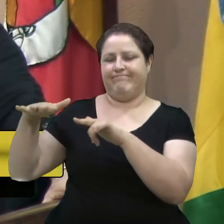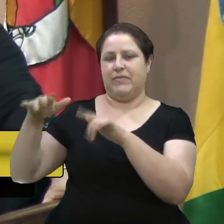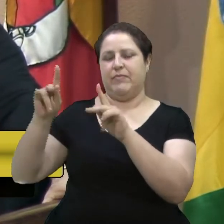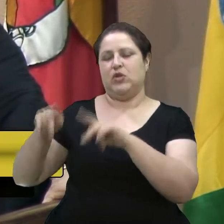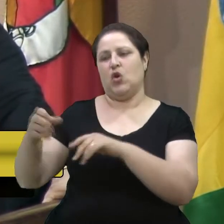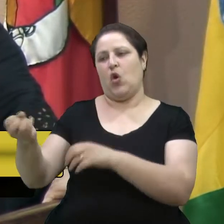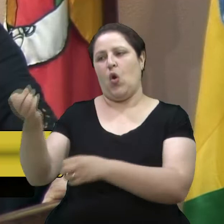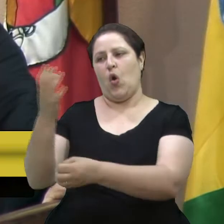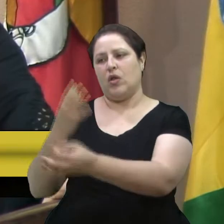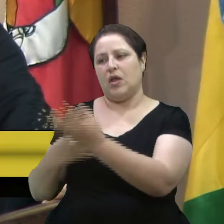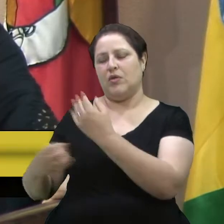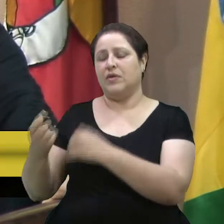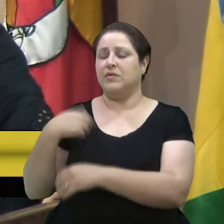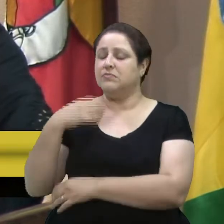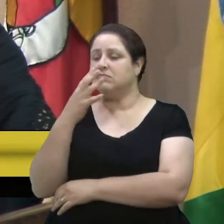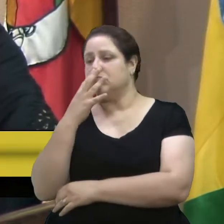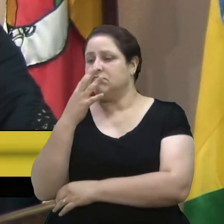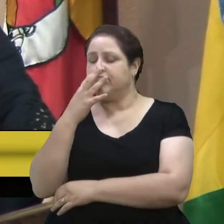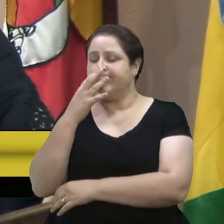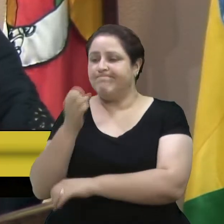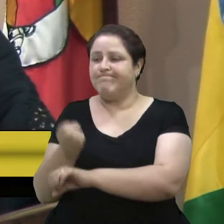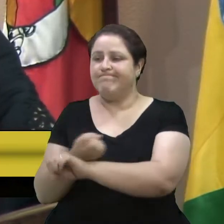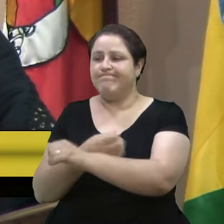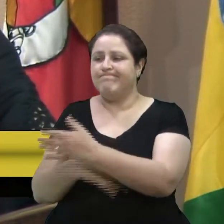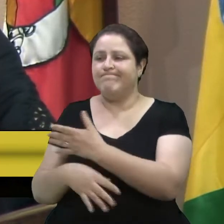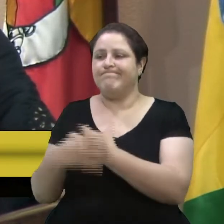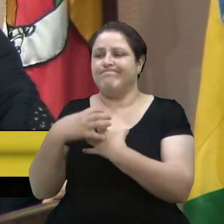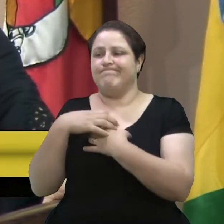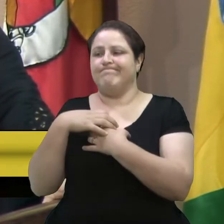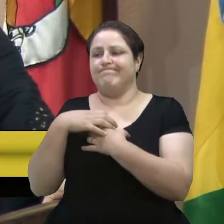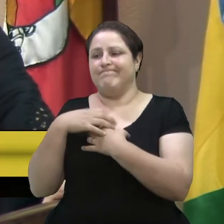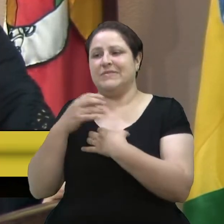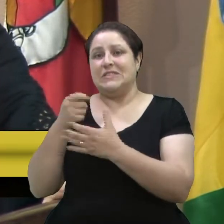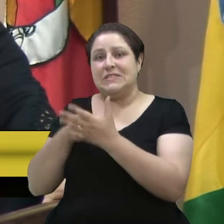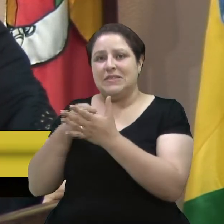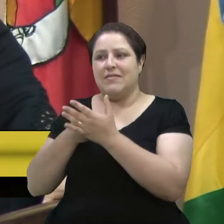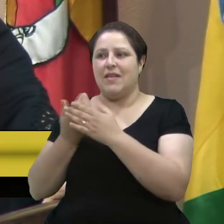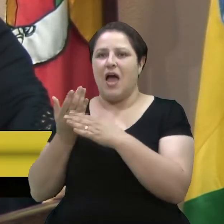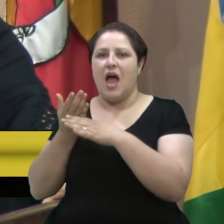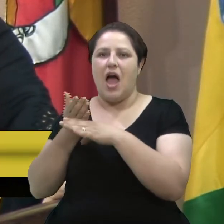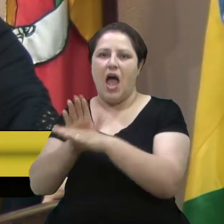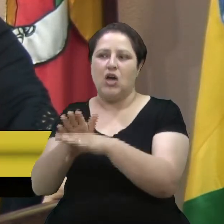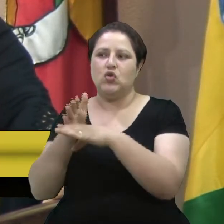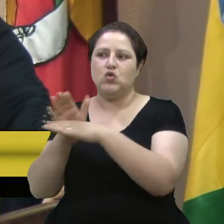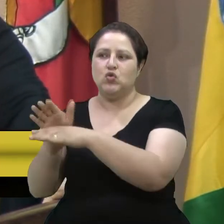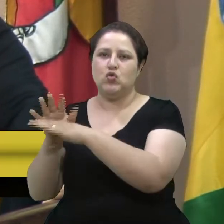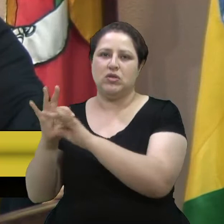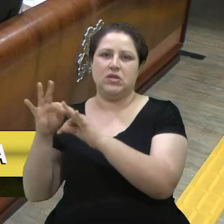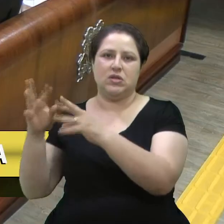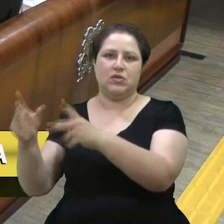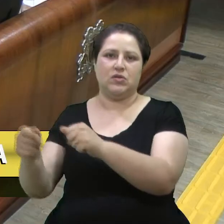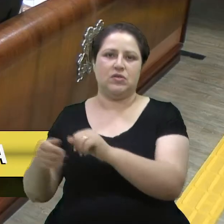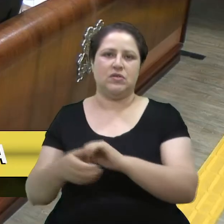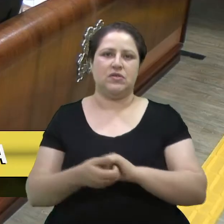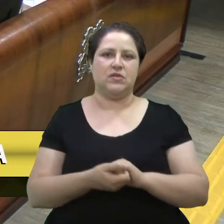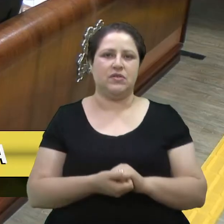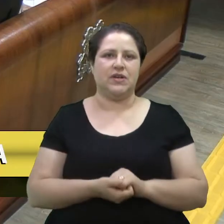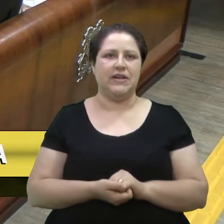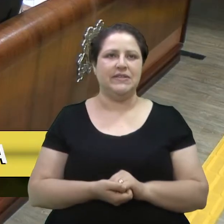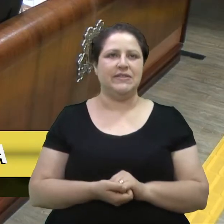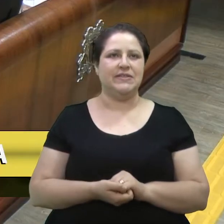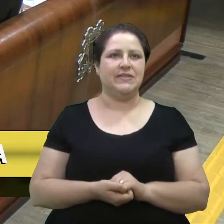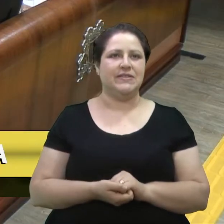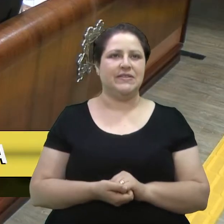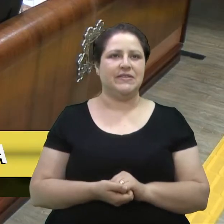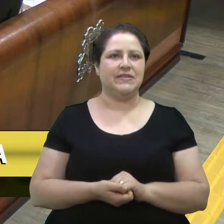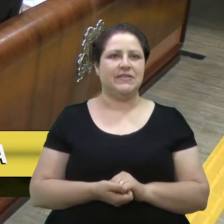eu sempre me comovia e tentava ajudar a todos. Declaração de líder do patriarca. E, com